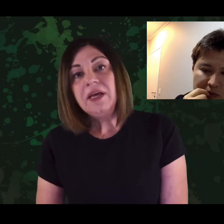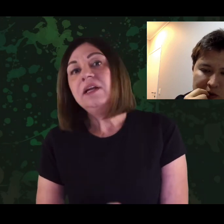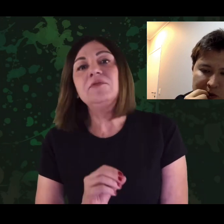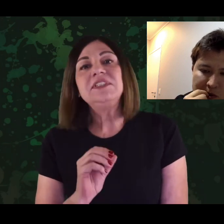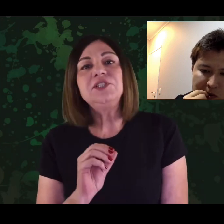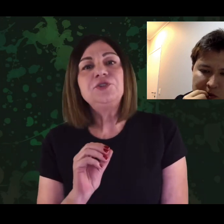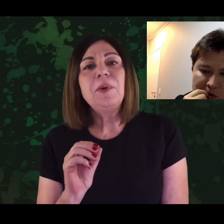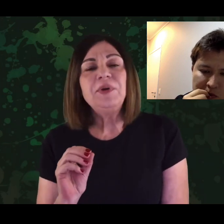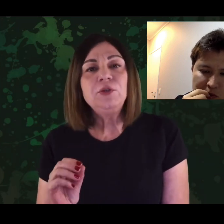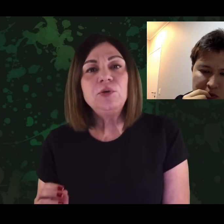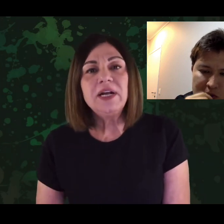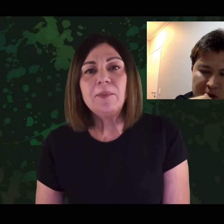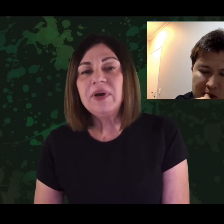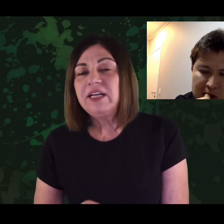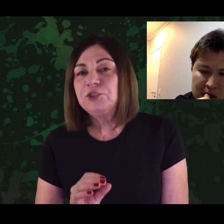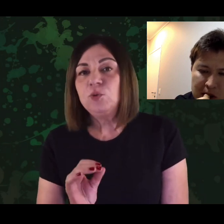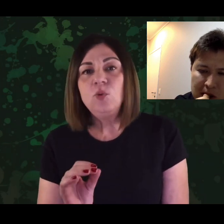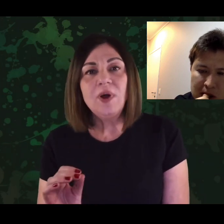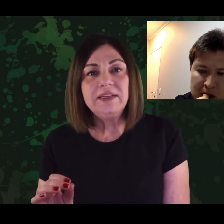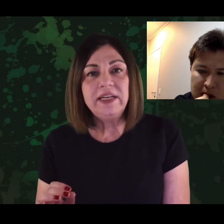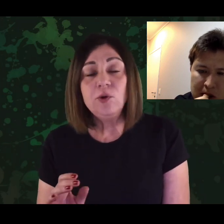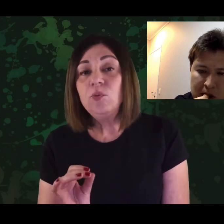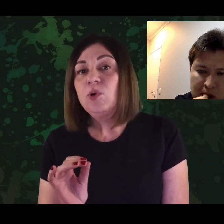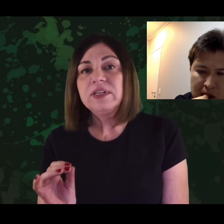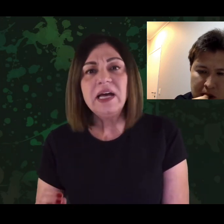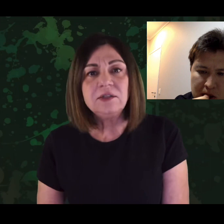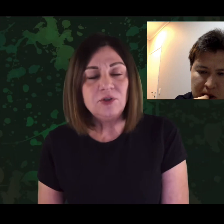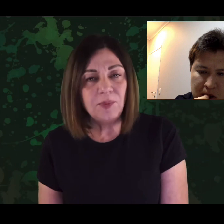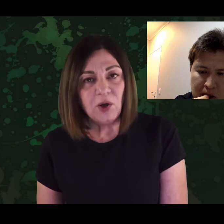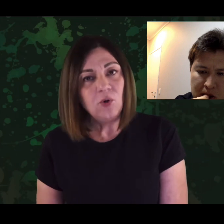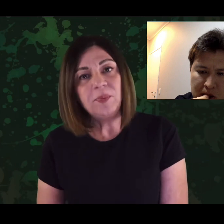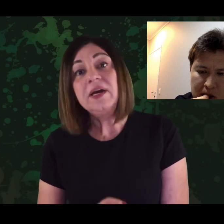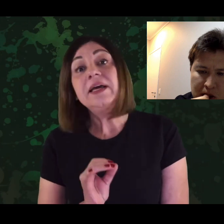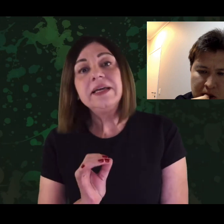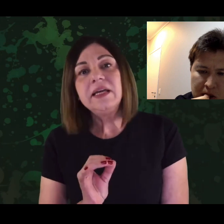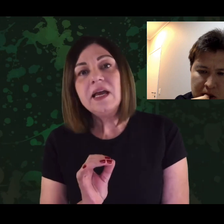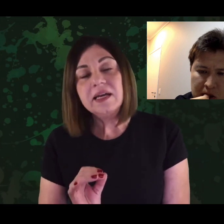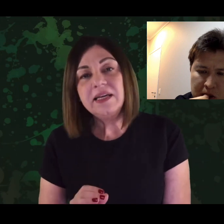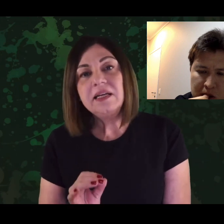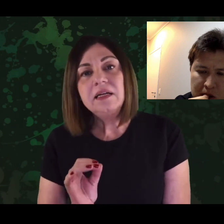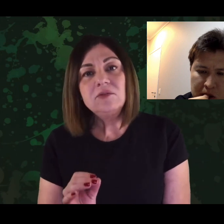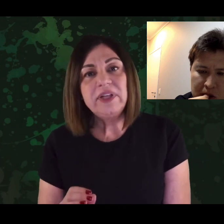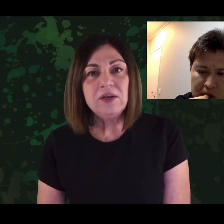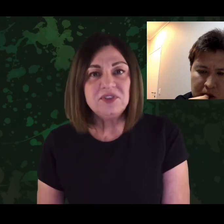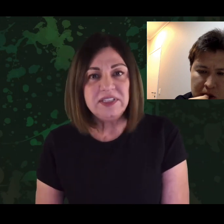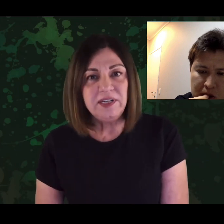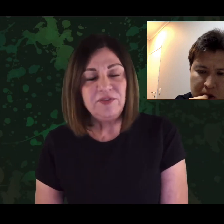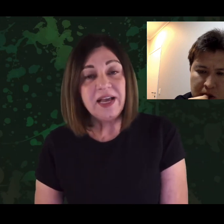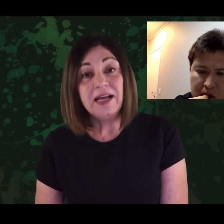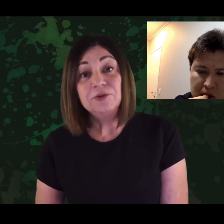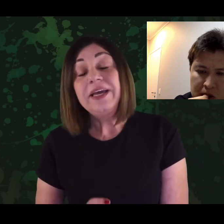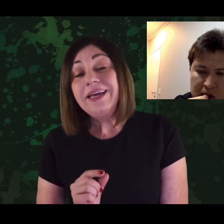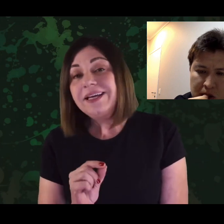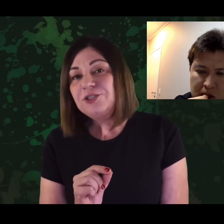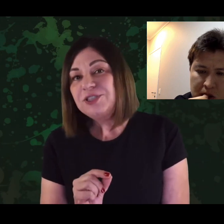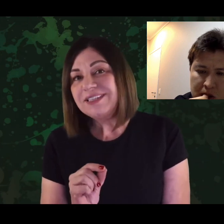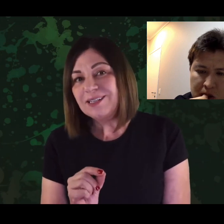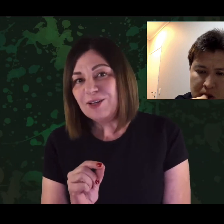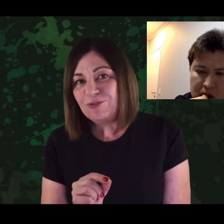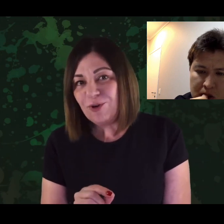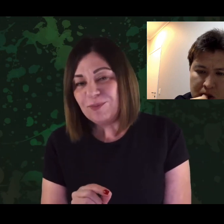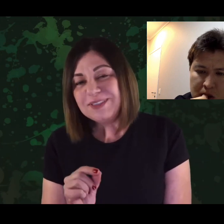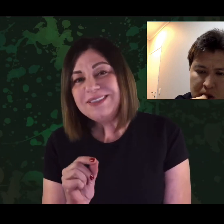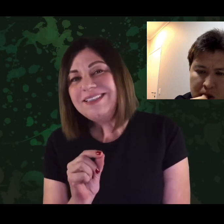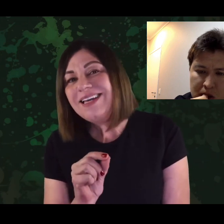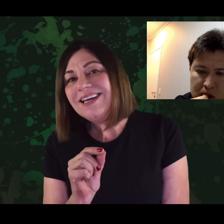arte. Não existe uma pintura na parede, um quadrinho, um bordado numa roupa que aqui não tenha um significado e que de